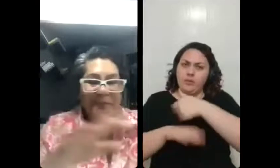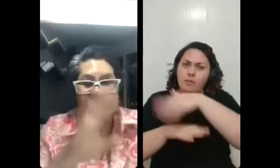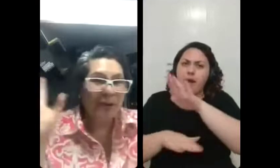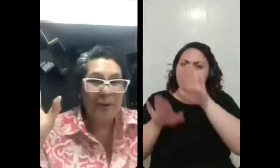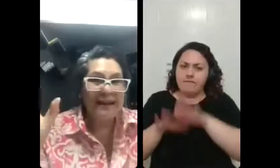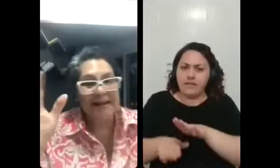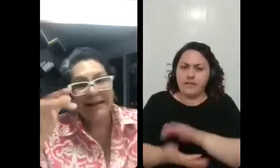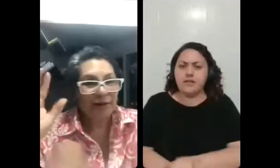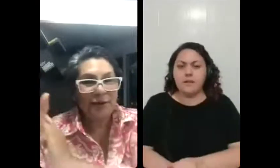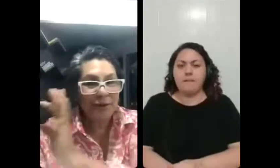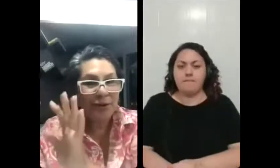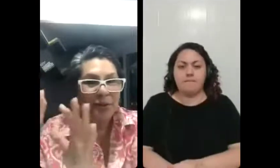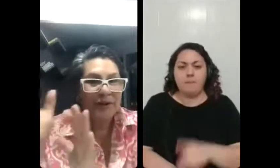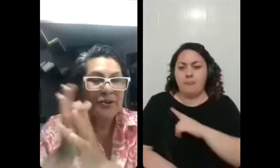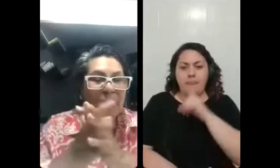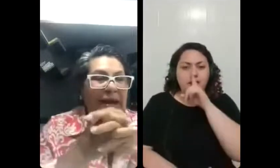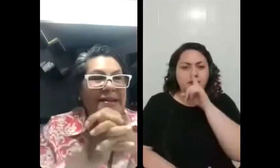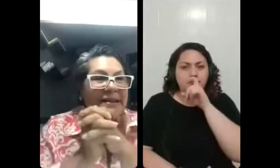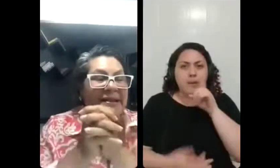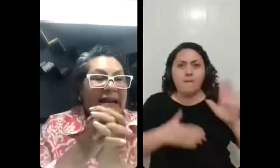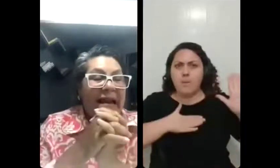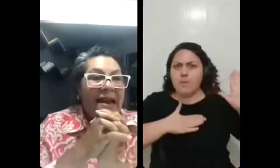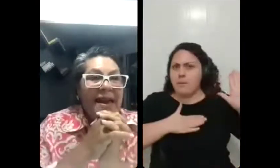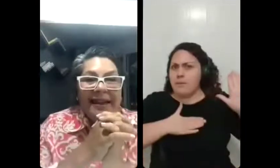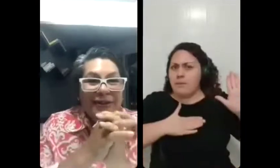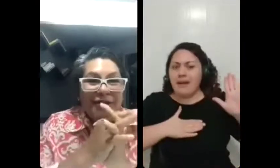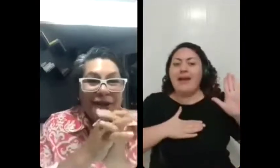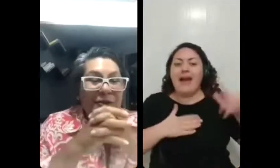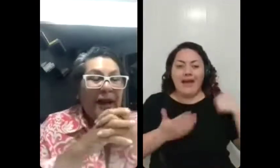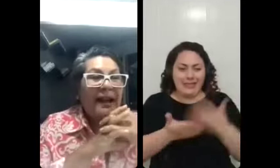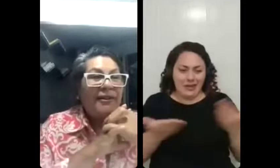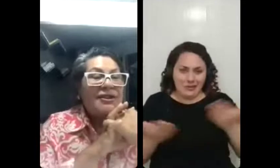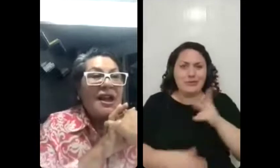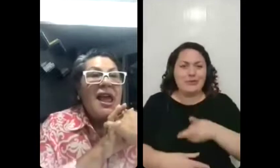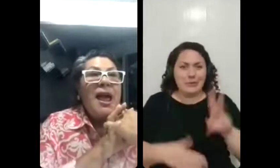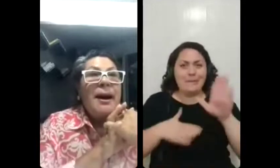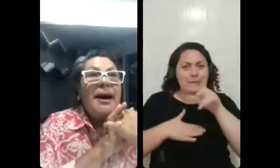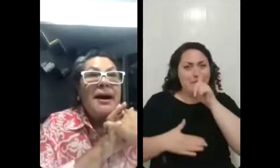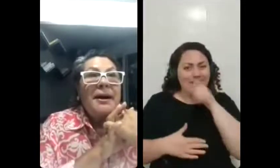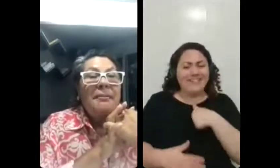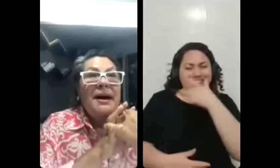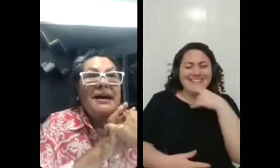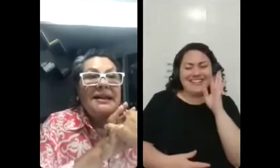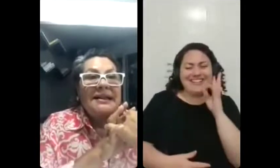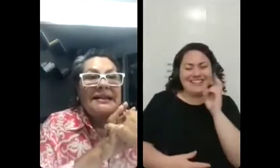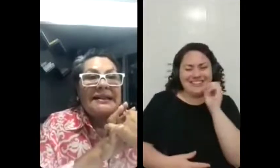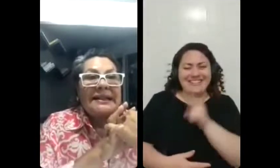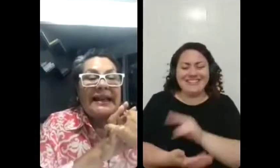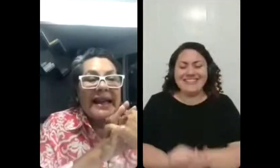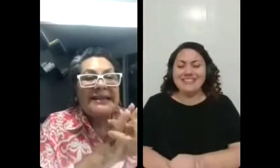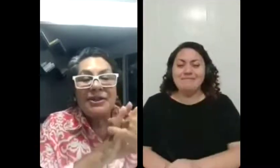fizeram mil promessas, então todo mundo cumprindo as promessas. Eu tô achando super legal. mas